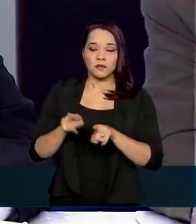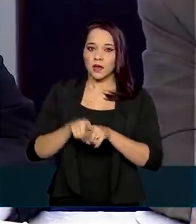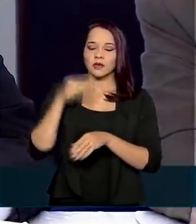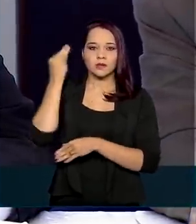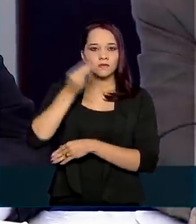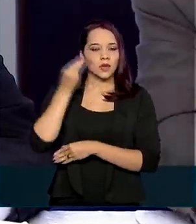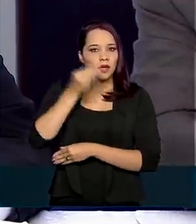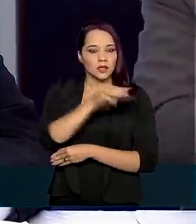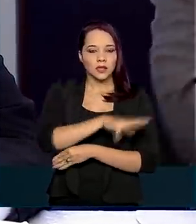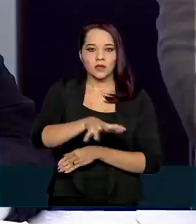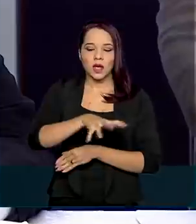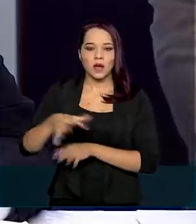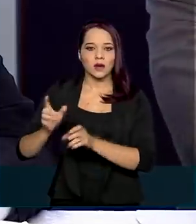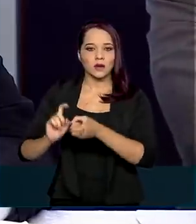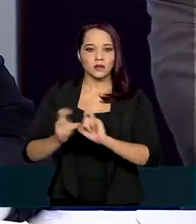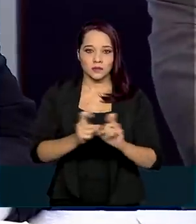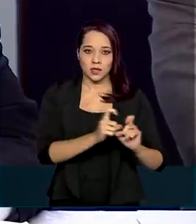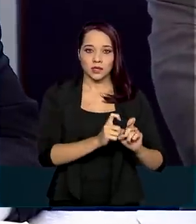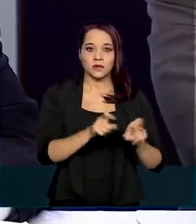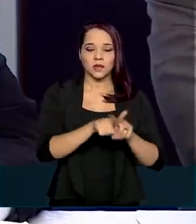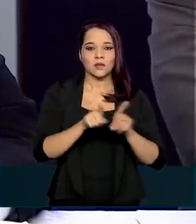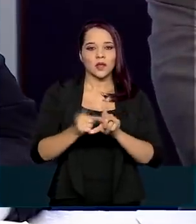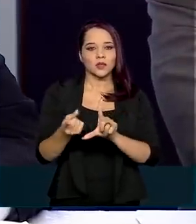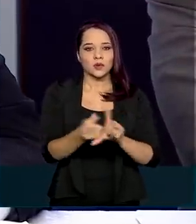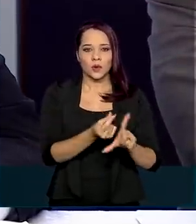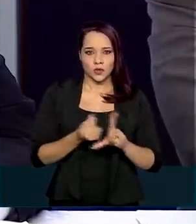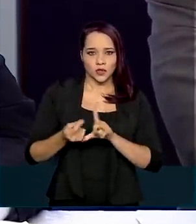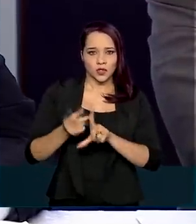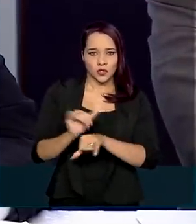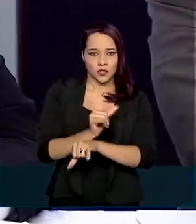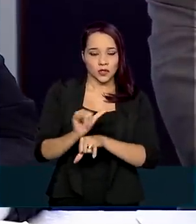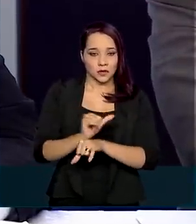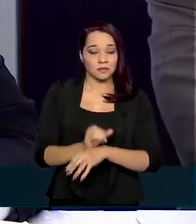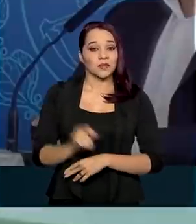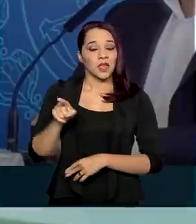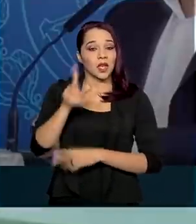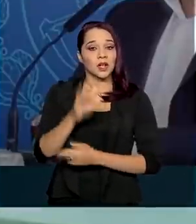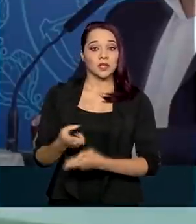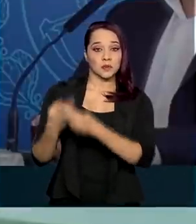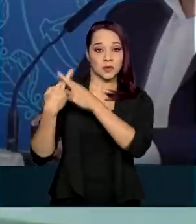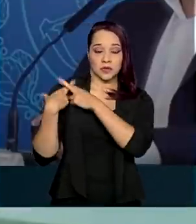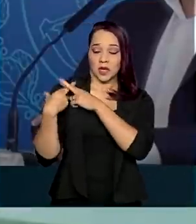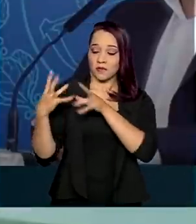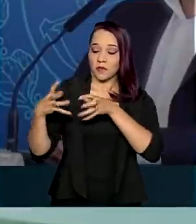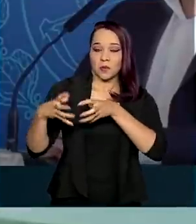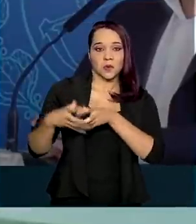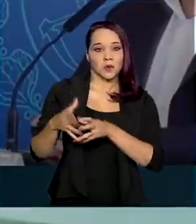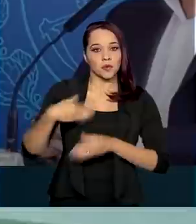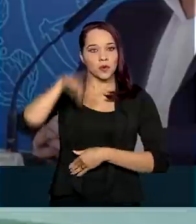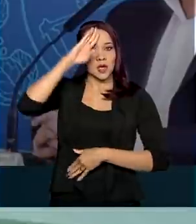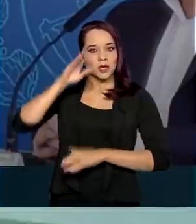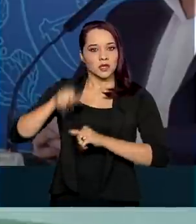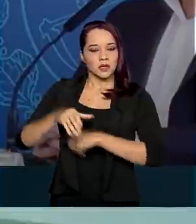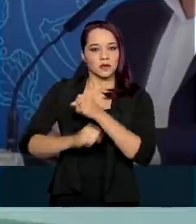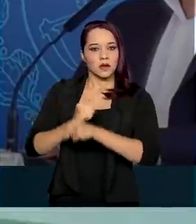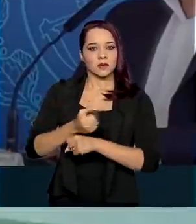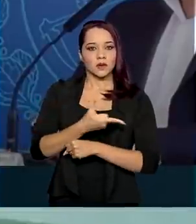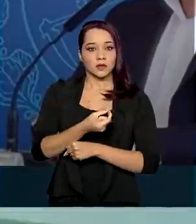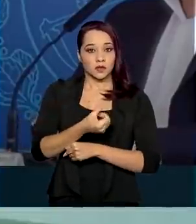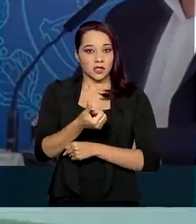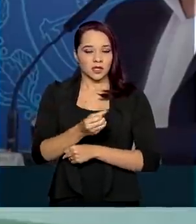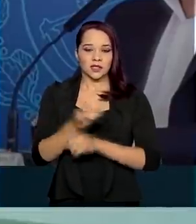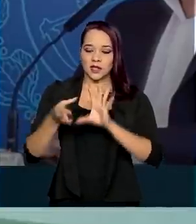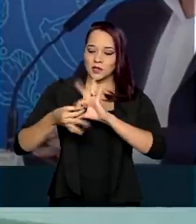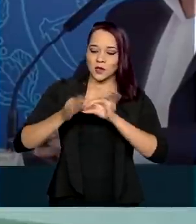experiência nas áreas administrativa e logística. Ele comandou as tropas do Exército em 2016, nas